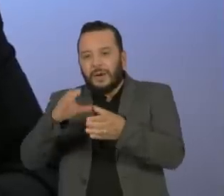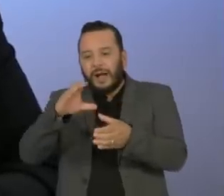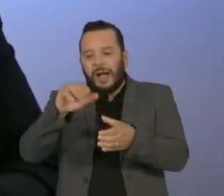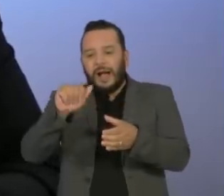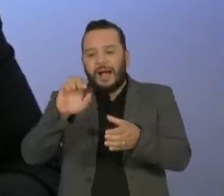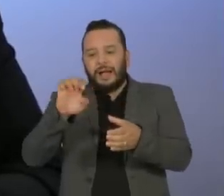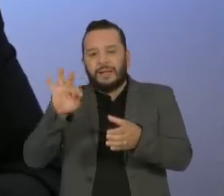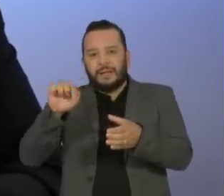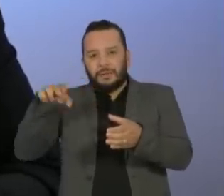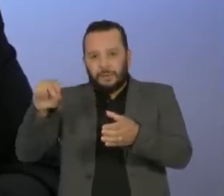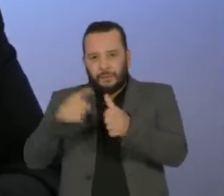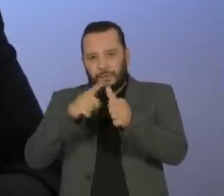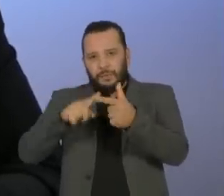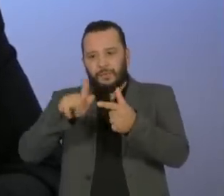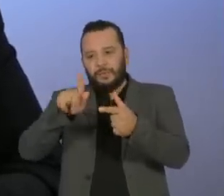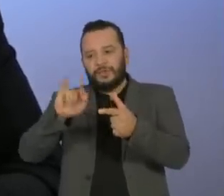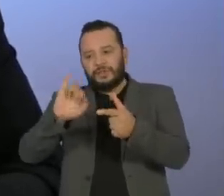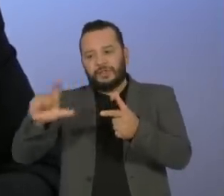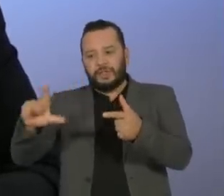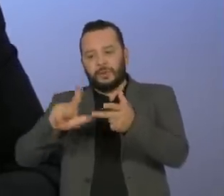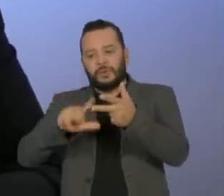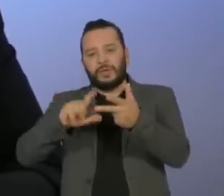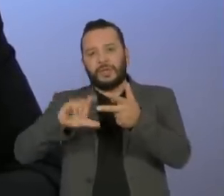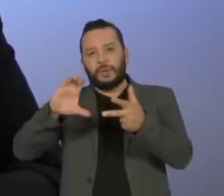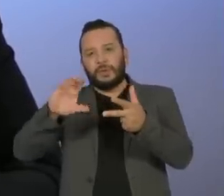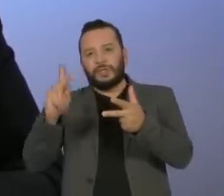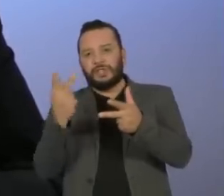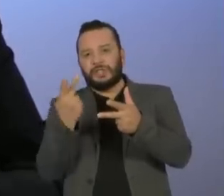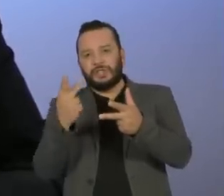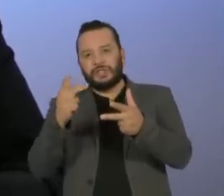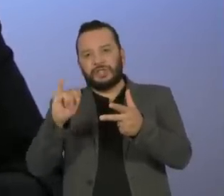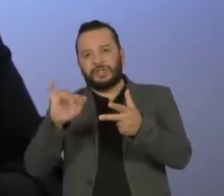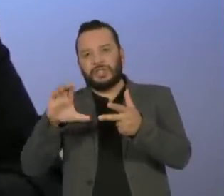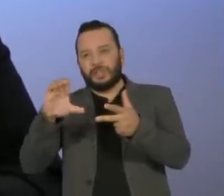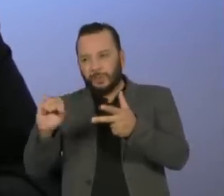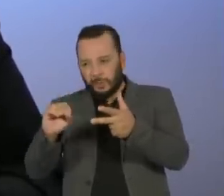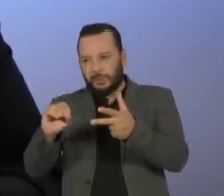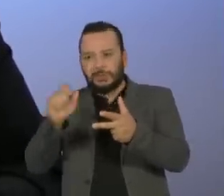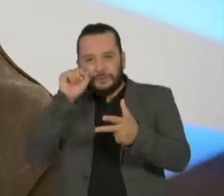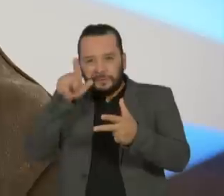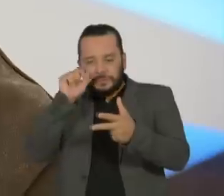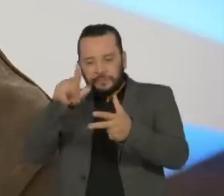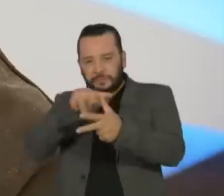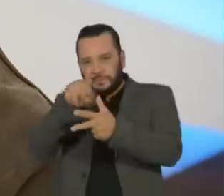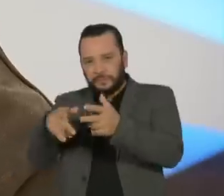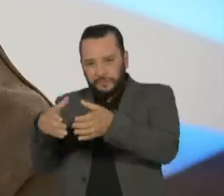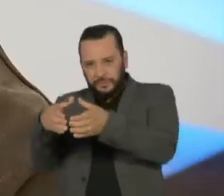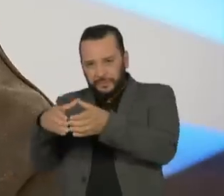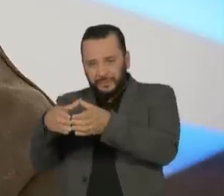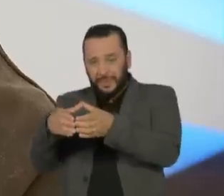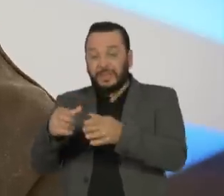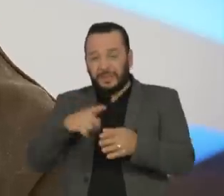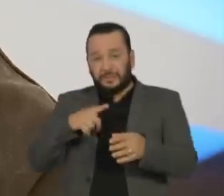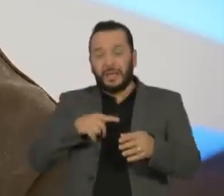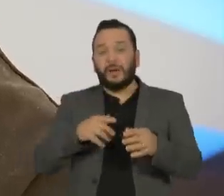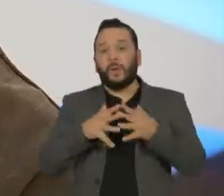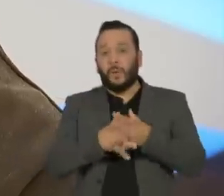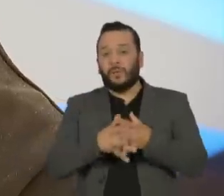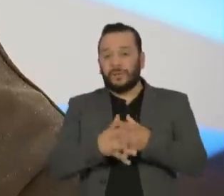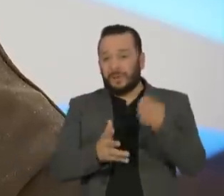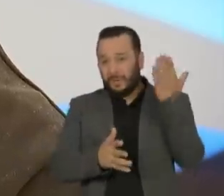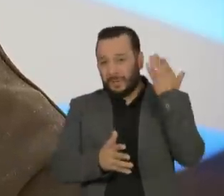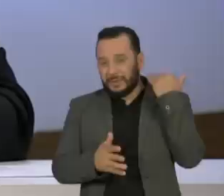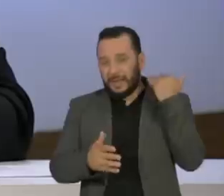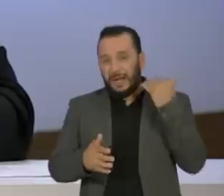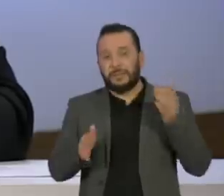e o Chico Buarque. E fala de um momento muito delicado do país ali, durante o governo Michel Temer. Acho que a gente vive também,